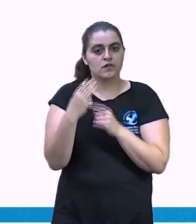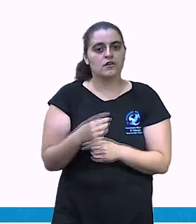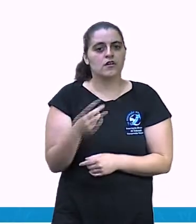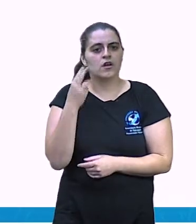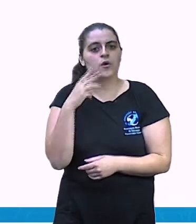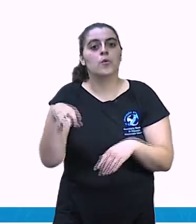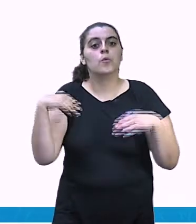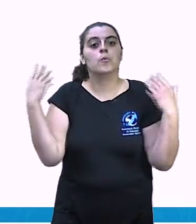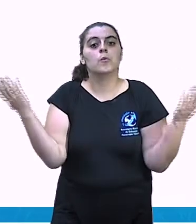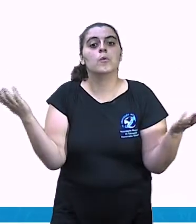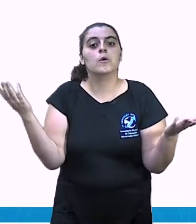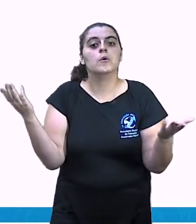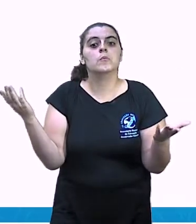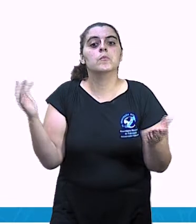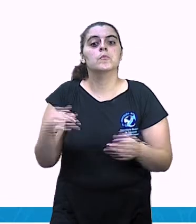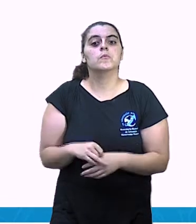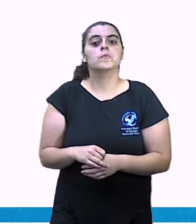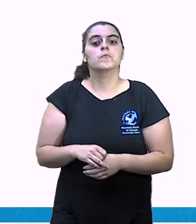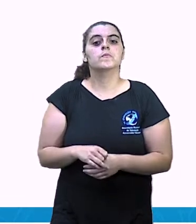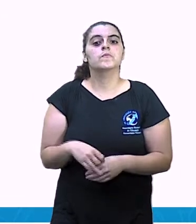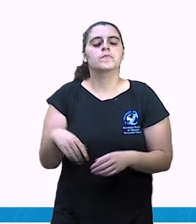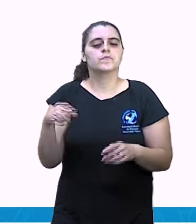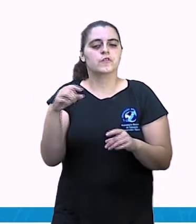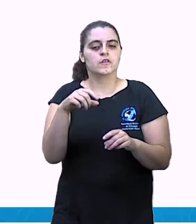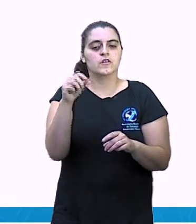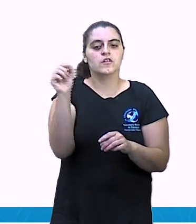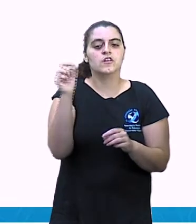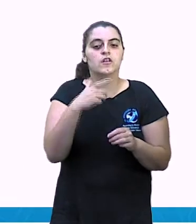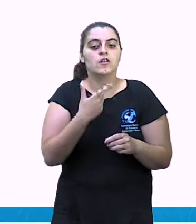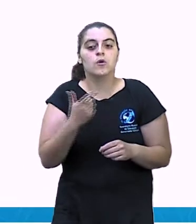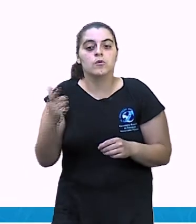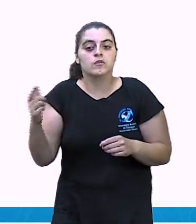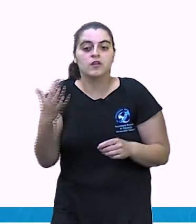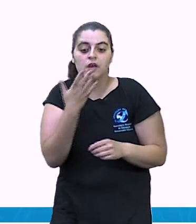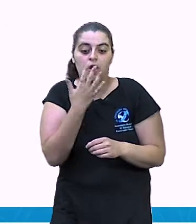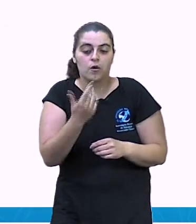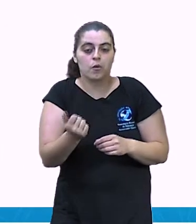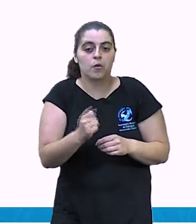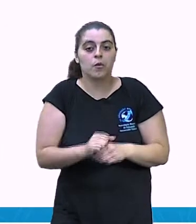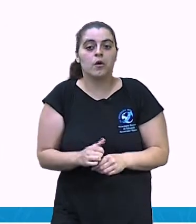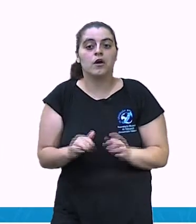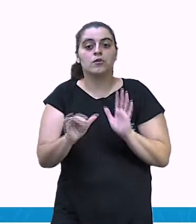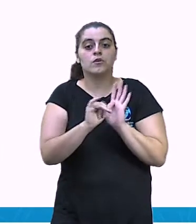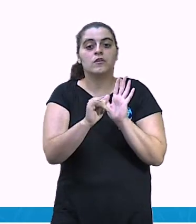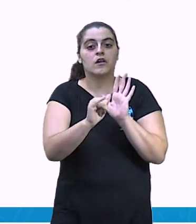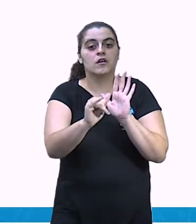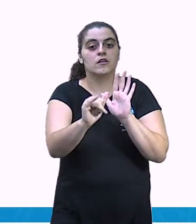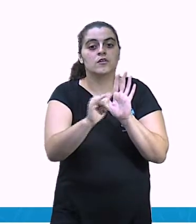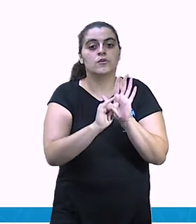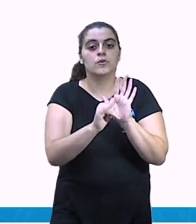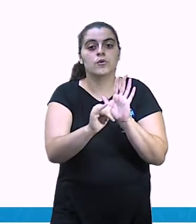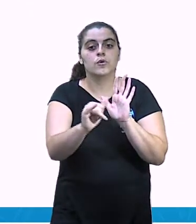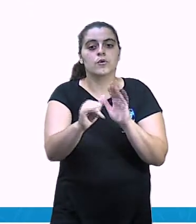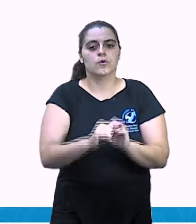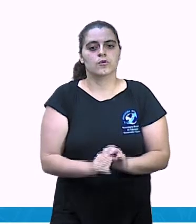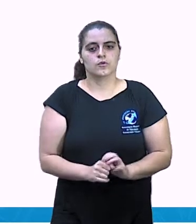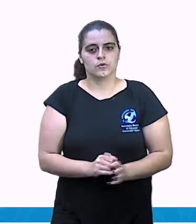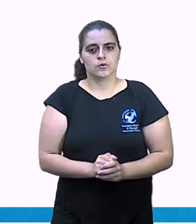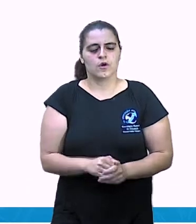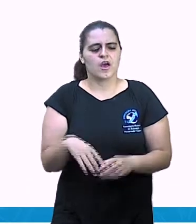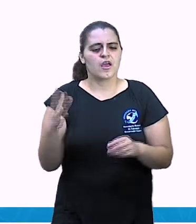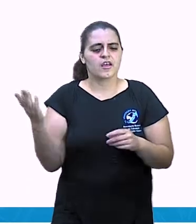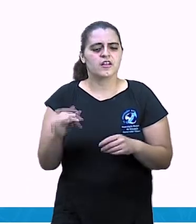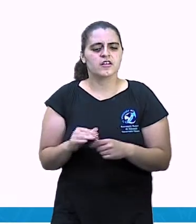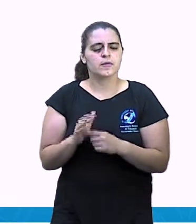pertencem à fala? Do narrador. E quem que é esse narrador? É quem conta